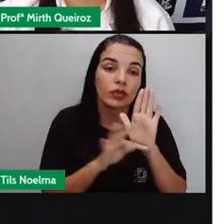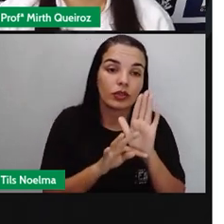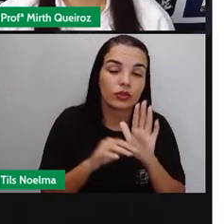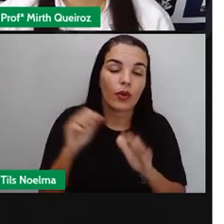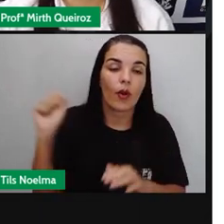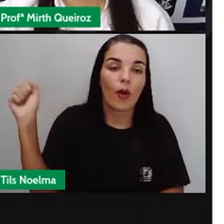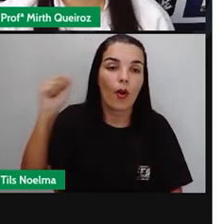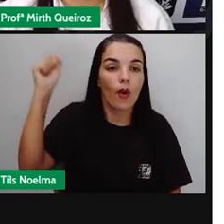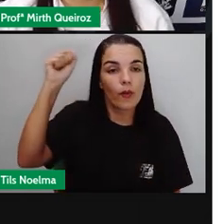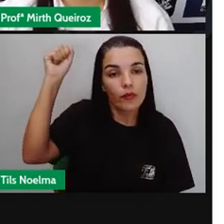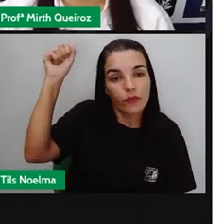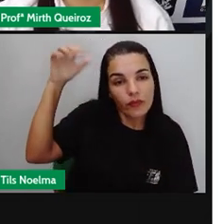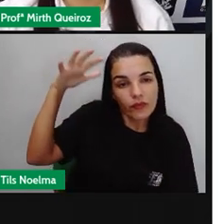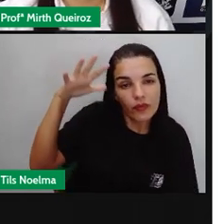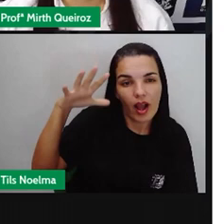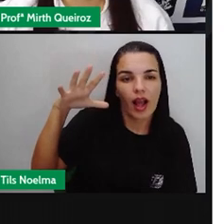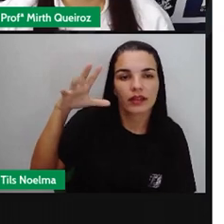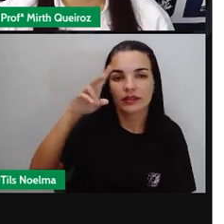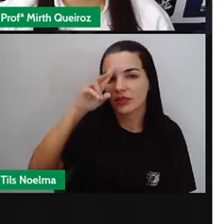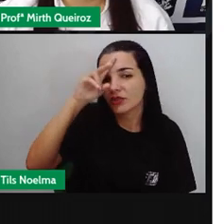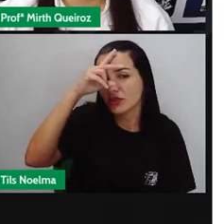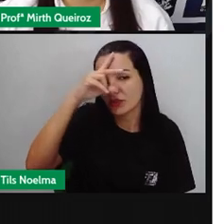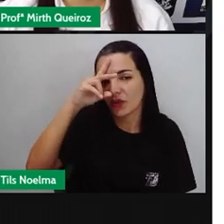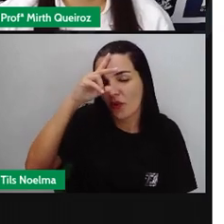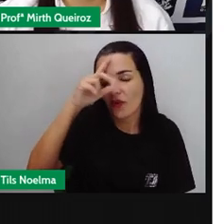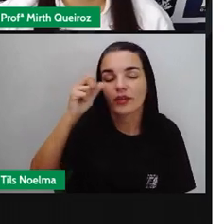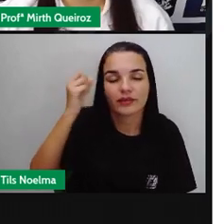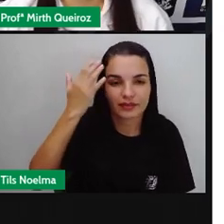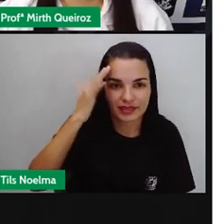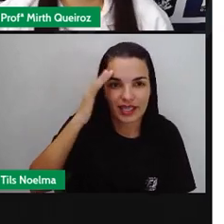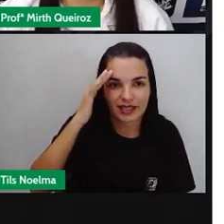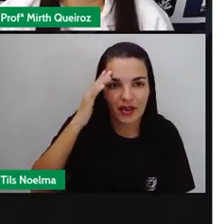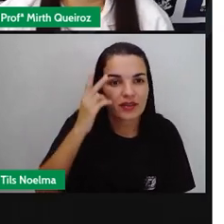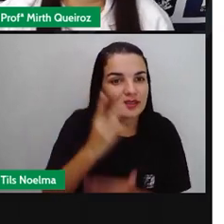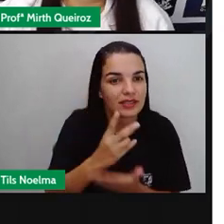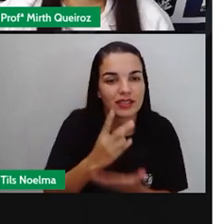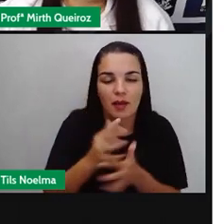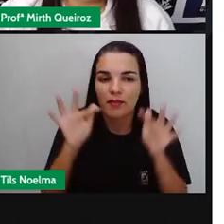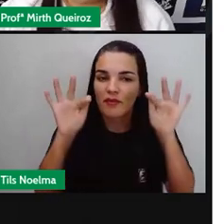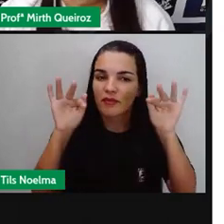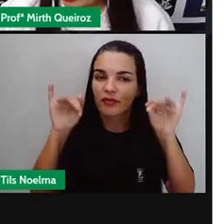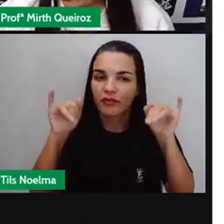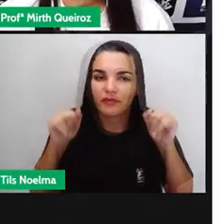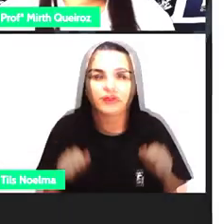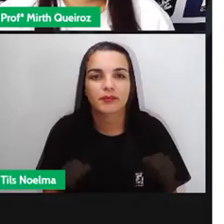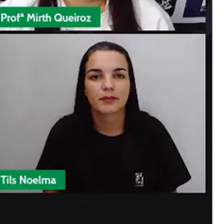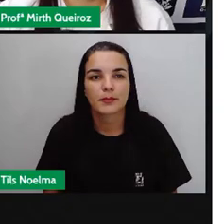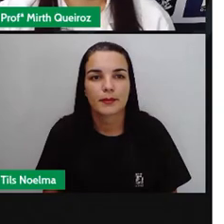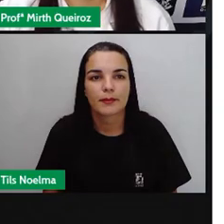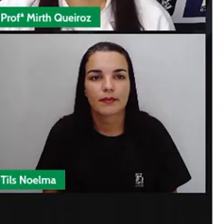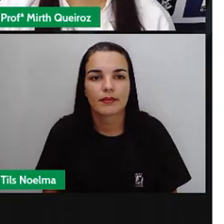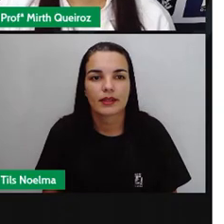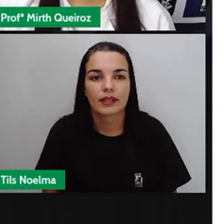Onde eles sempre Vão terminar Com o final feliz Certo? Certo?